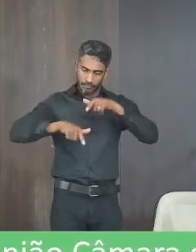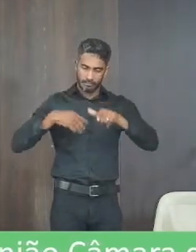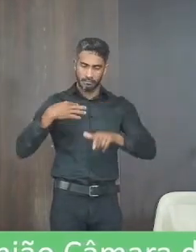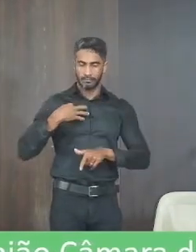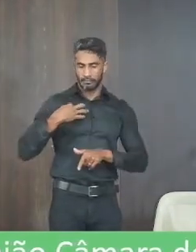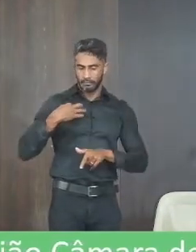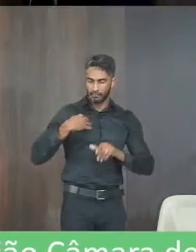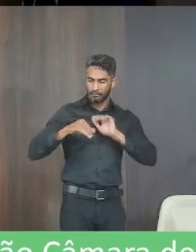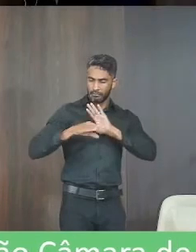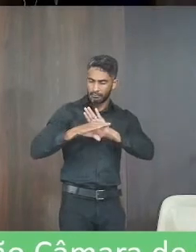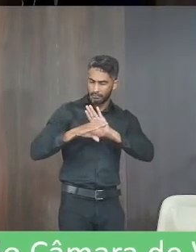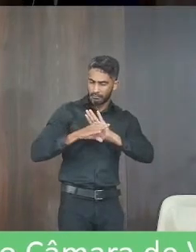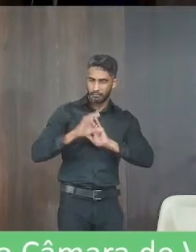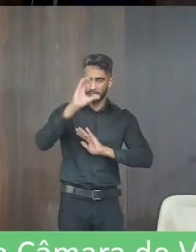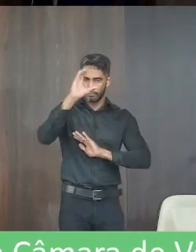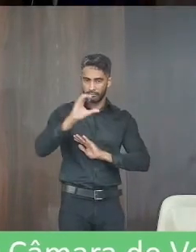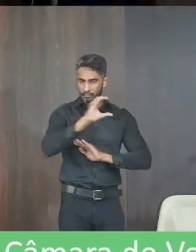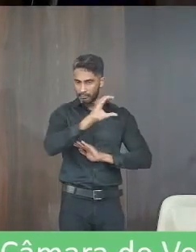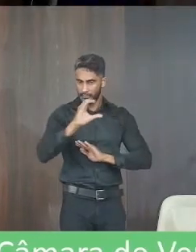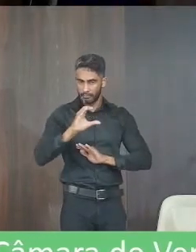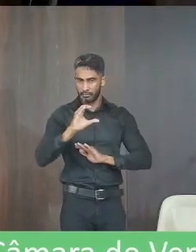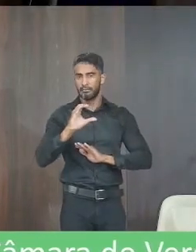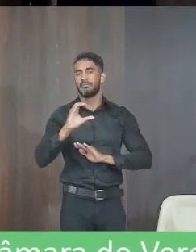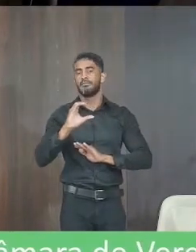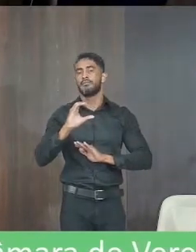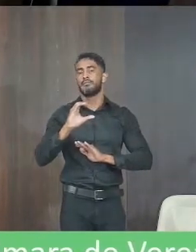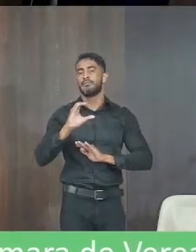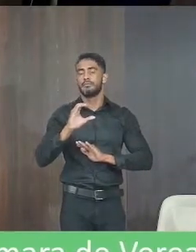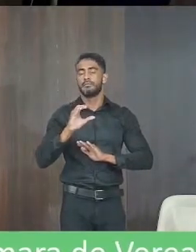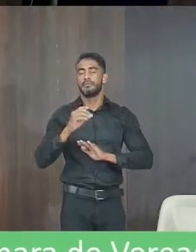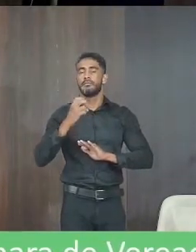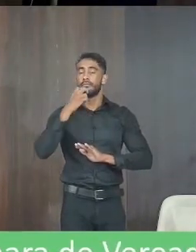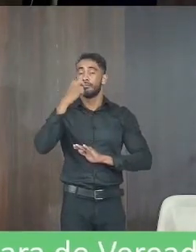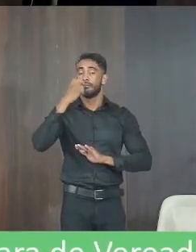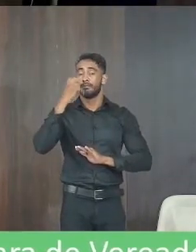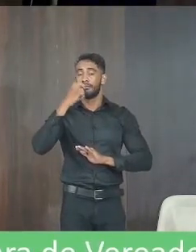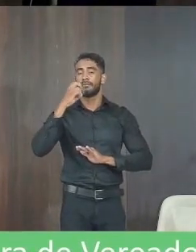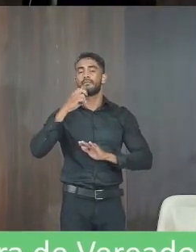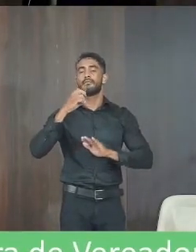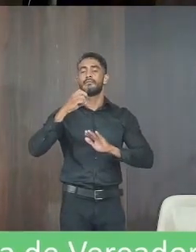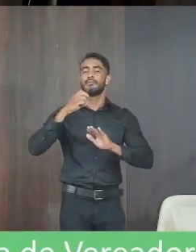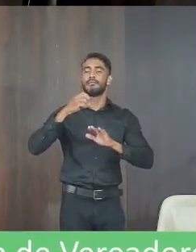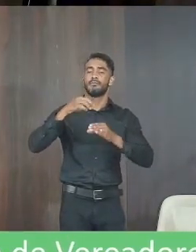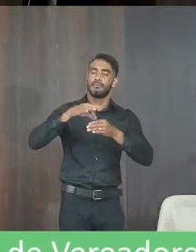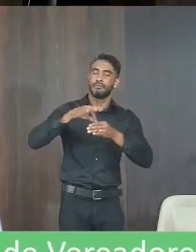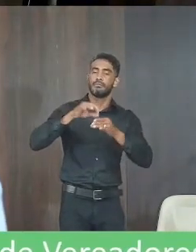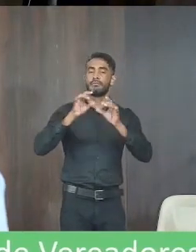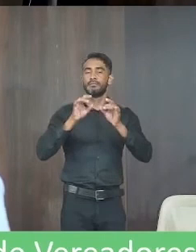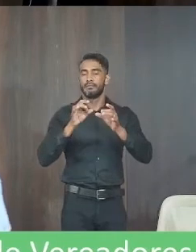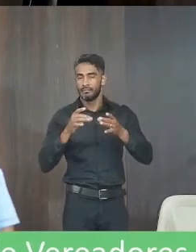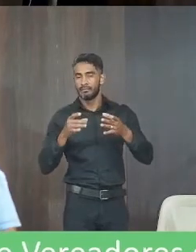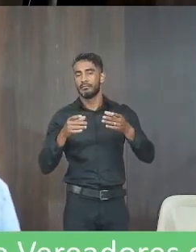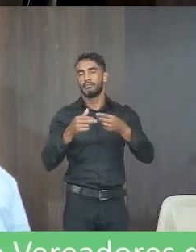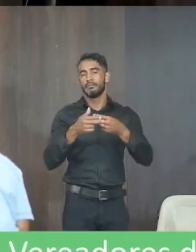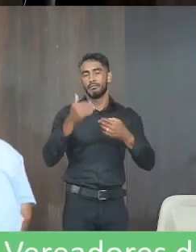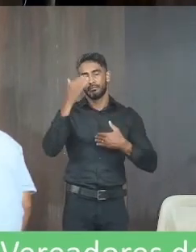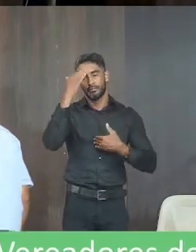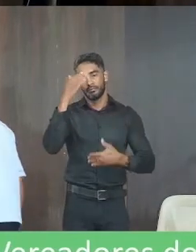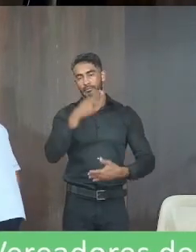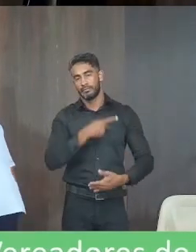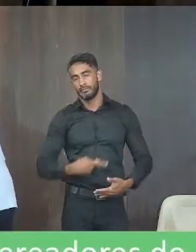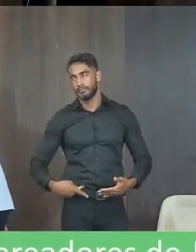católicas gritador de leilões conhecido muito aí na cidade de Anaúba e isso aí presidente obrigado